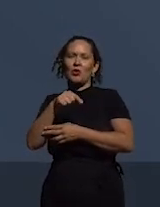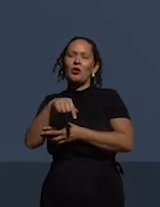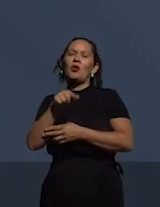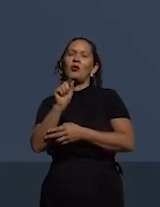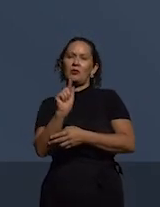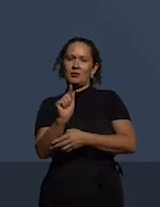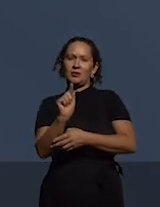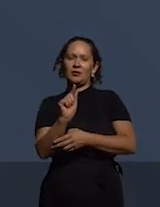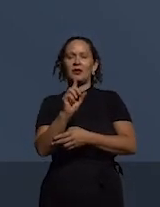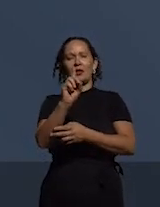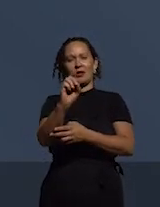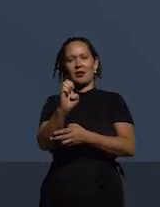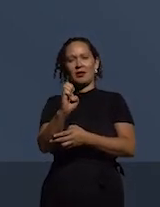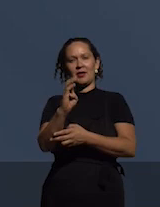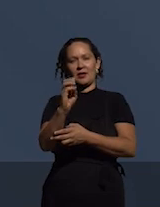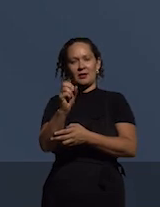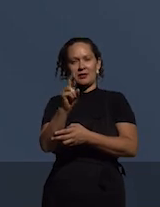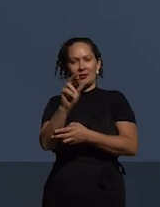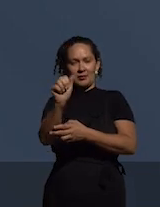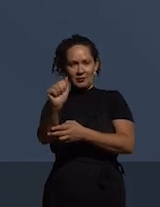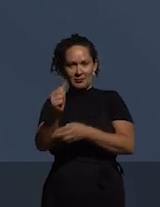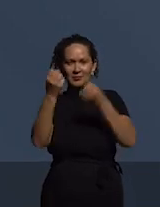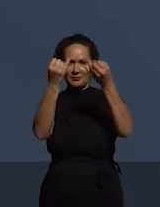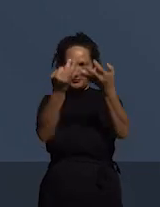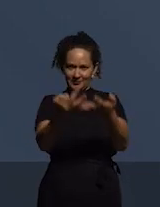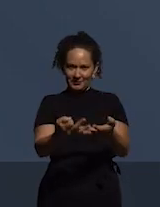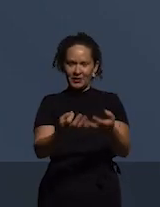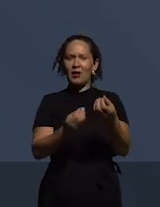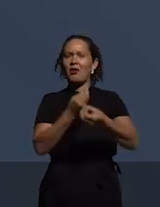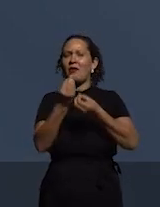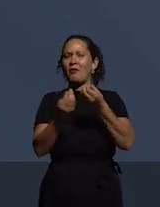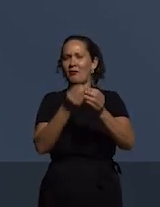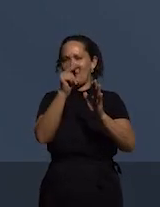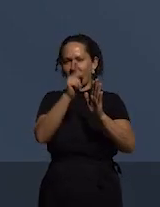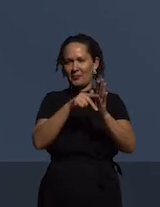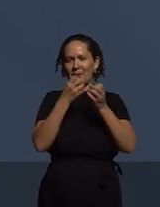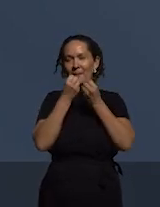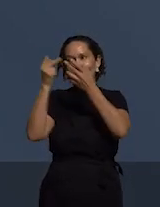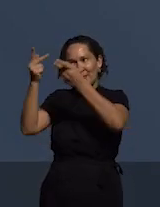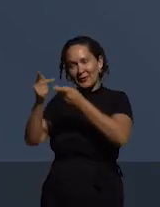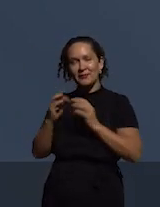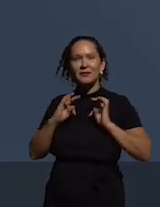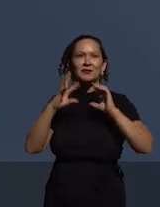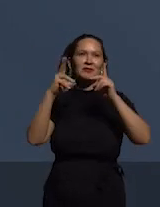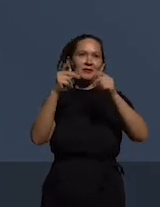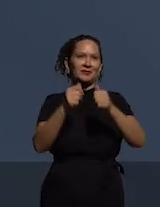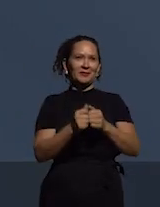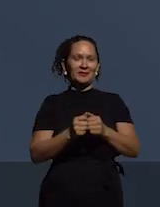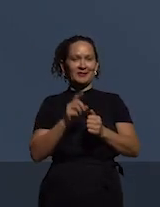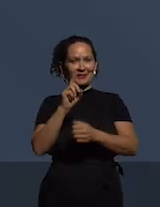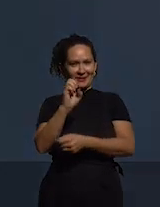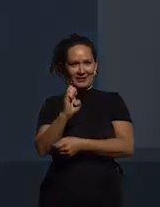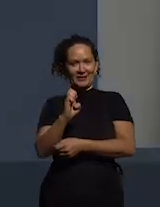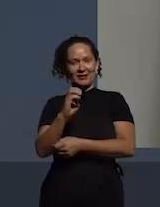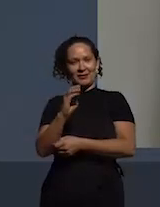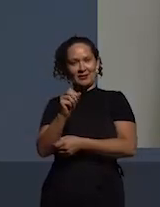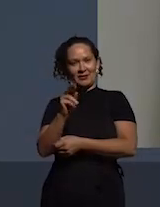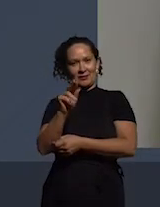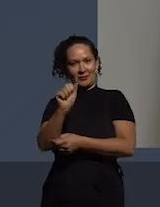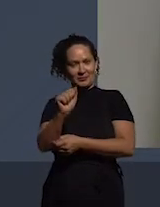Débora vai explicar um pouco mais sobre o projeto do ERCAS bem-vindos a todos Débora bom dia